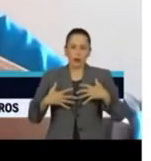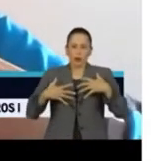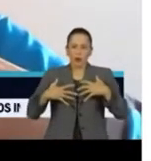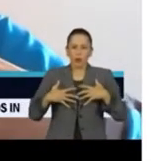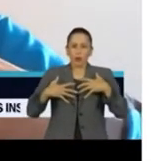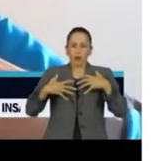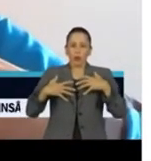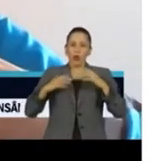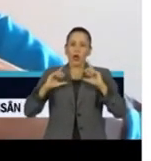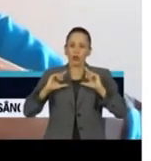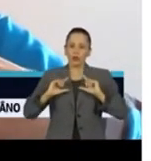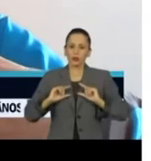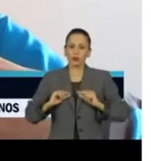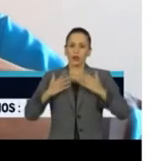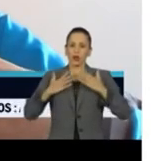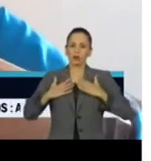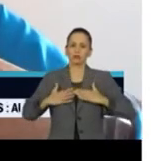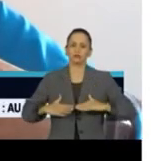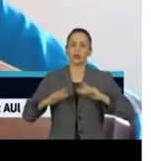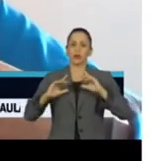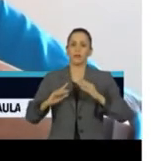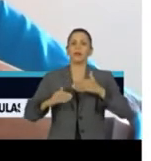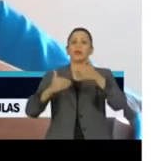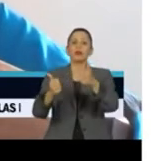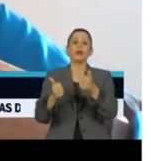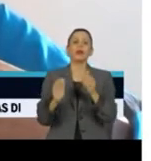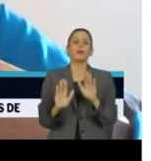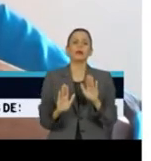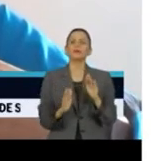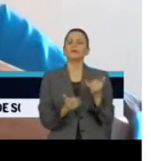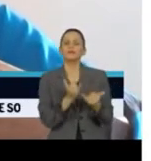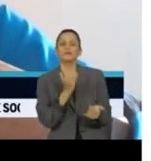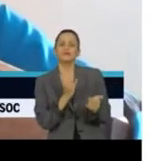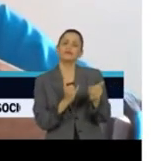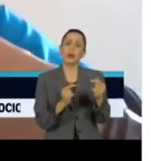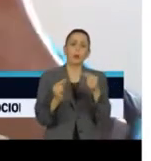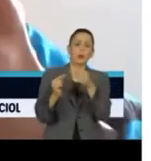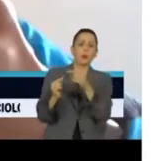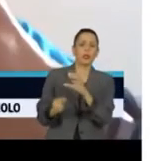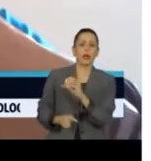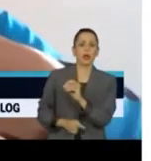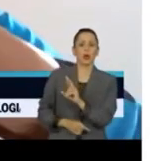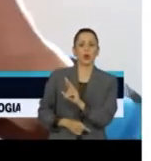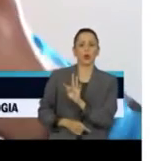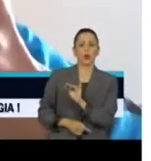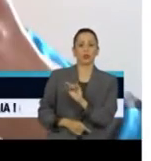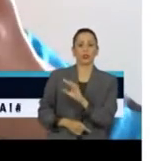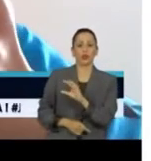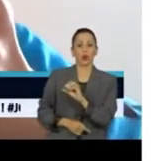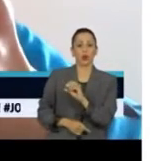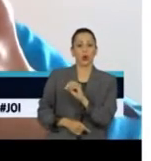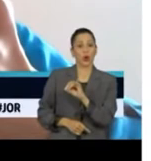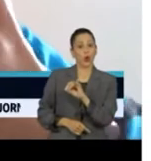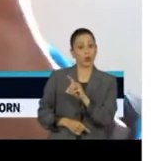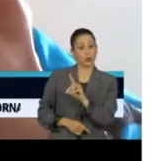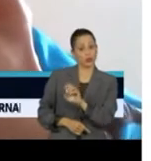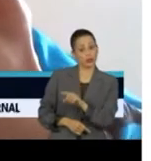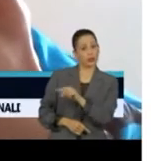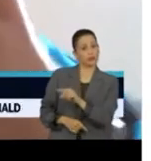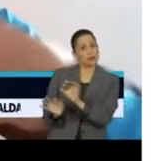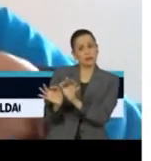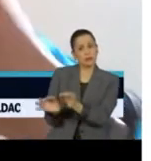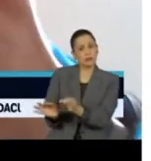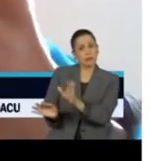até que ponto isso seria melhor do que corticoides? Que é mais simples, mais barato, mais direto.